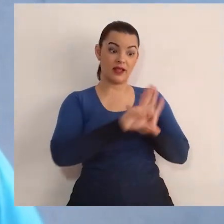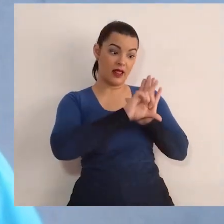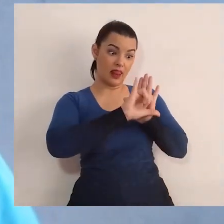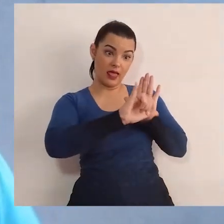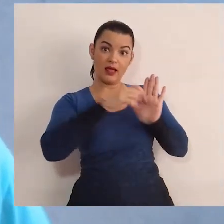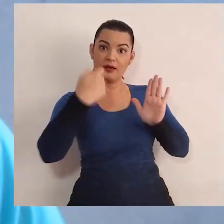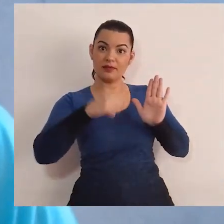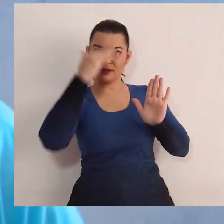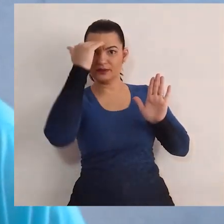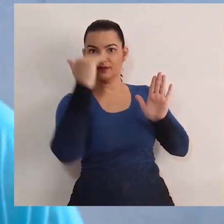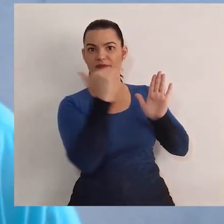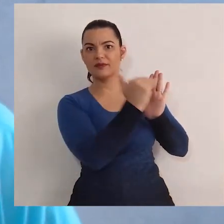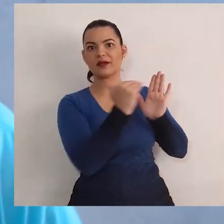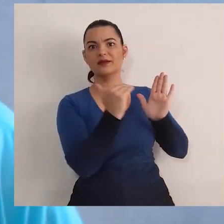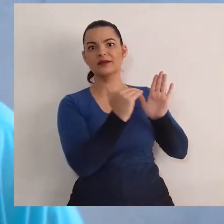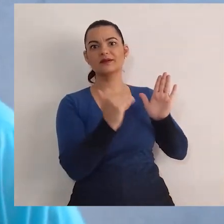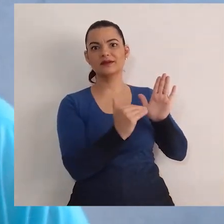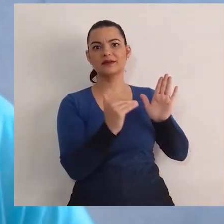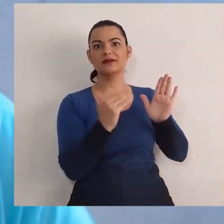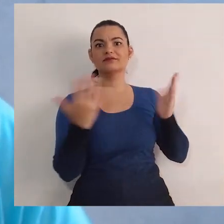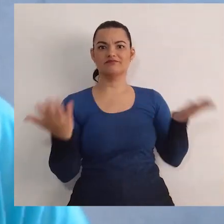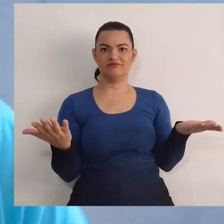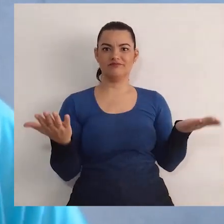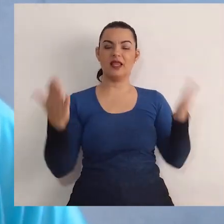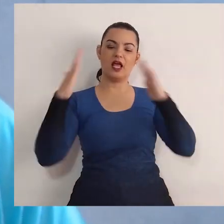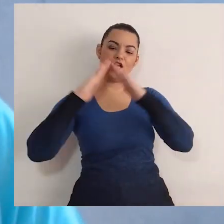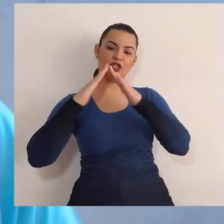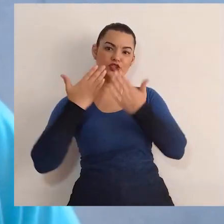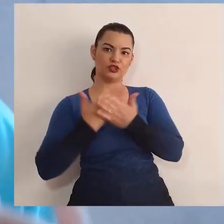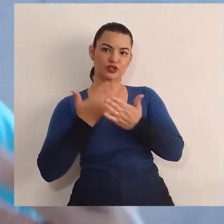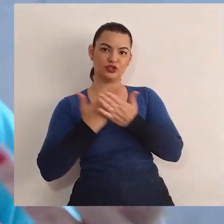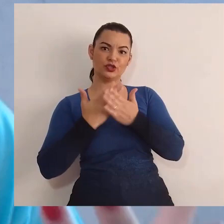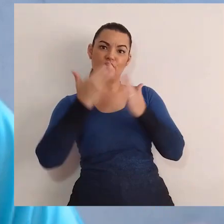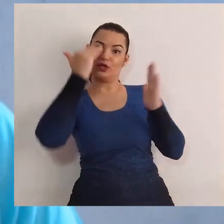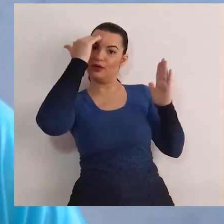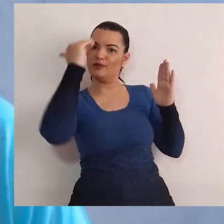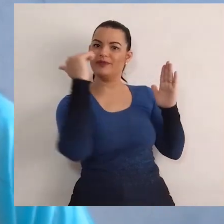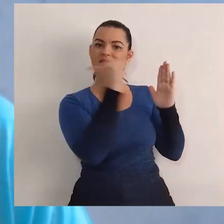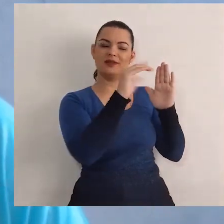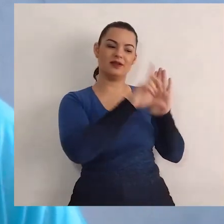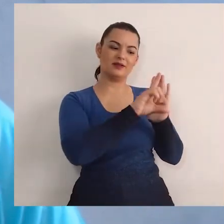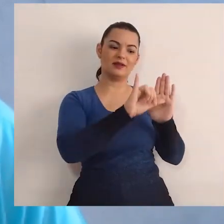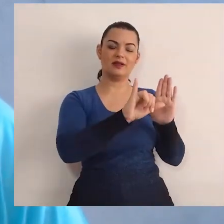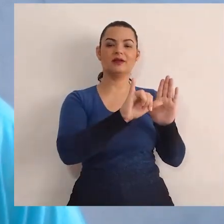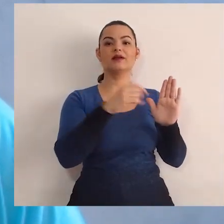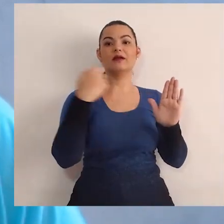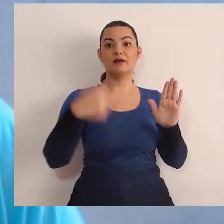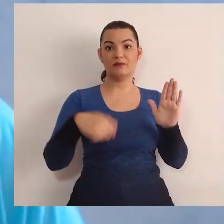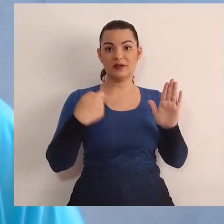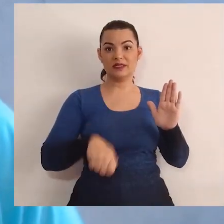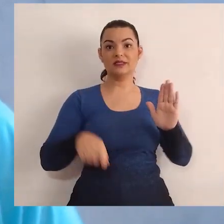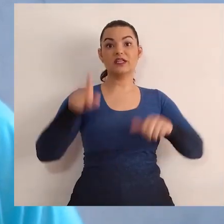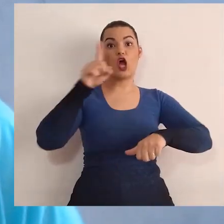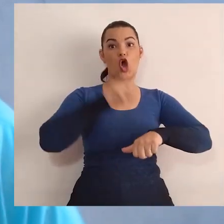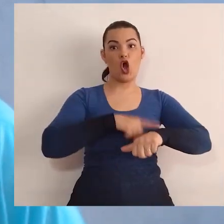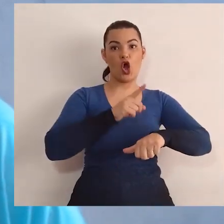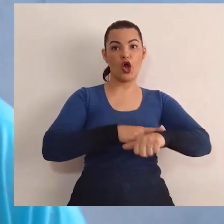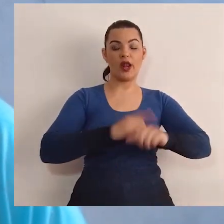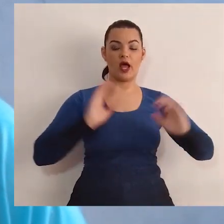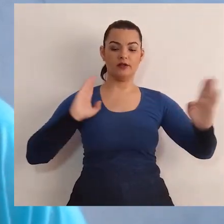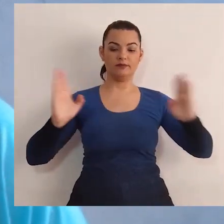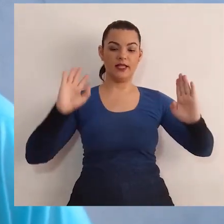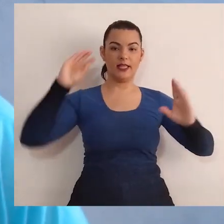acordo com uma legislação. e essa legislação precisa garantir a vocês o cumprimento de carga